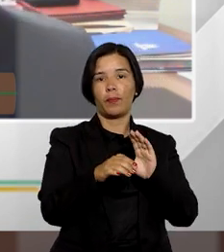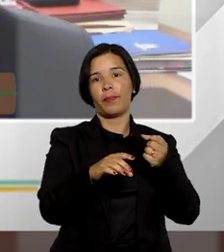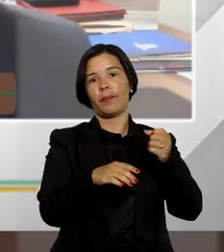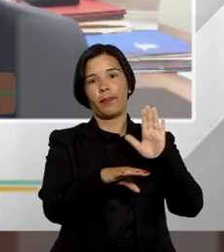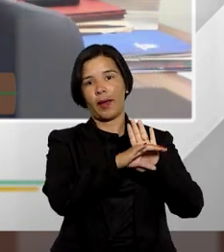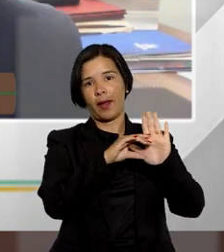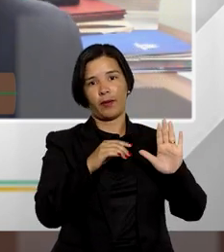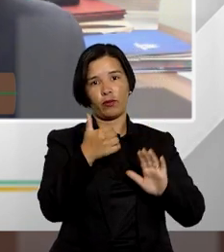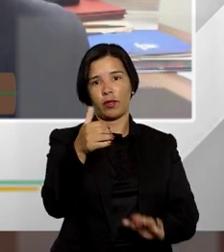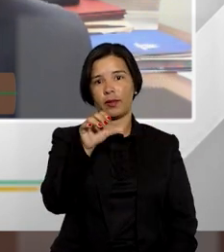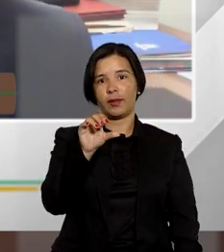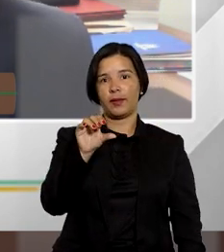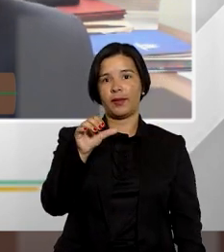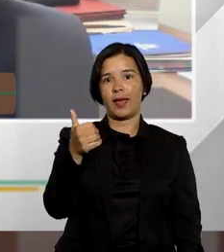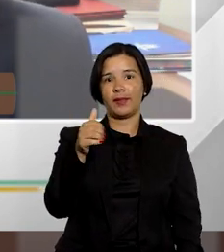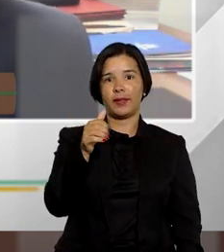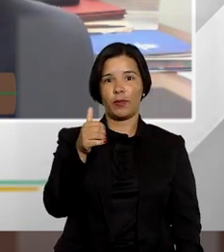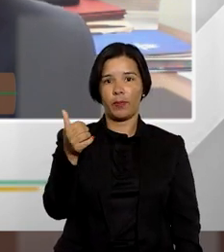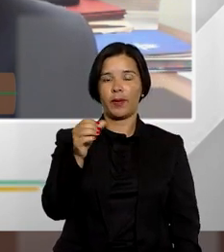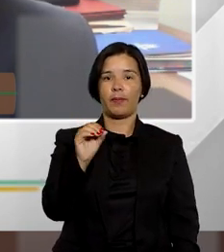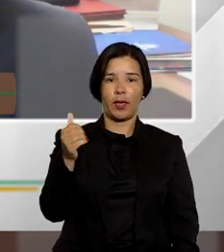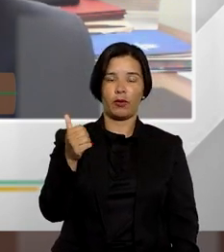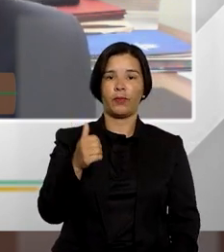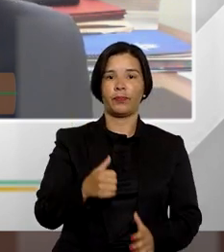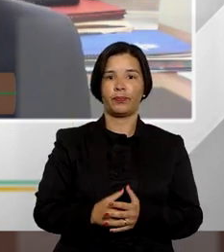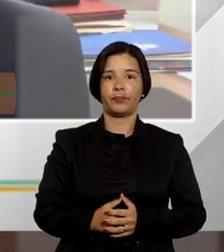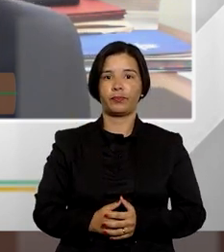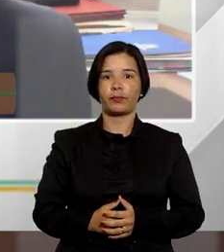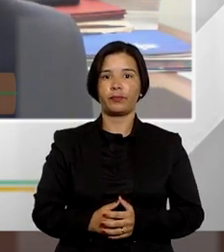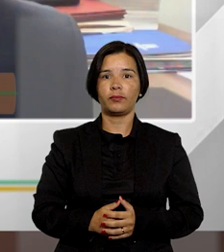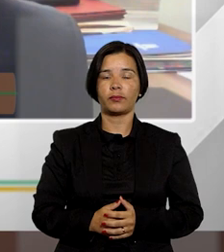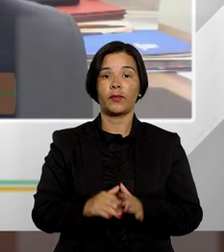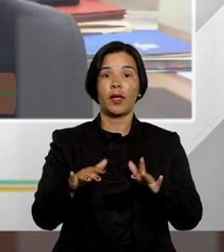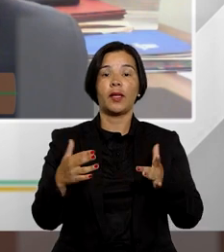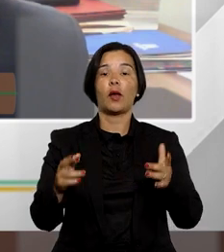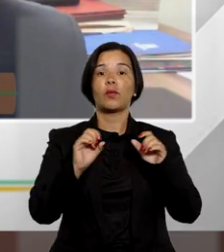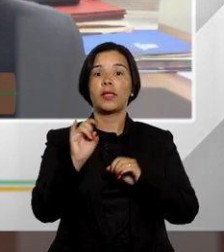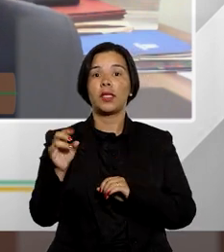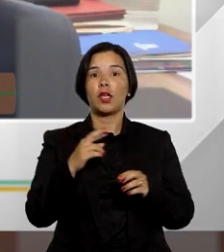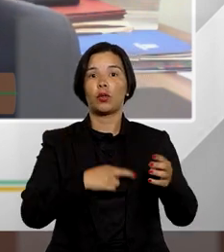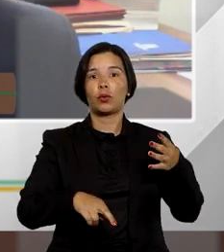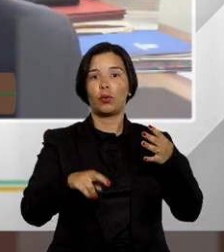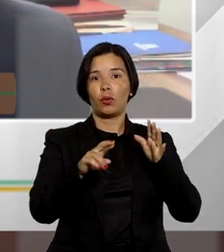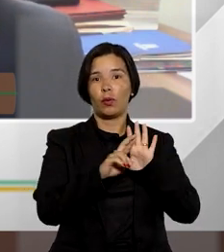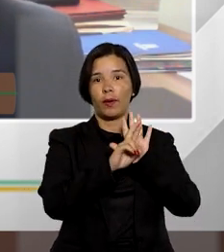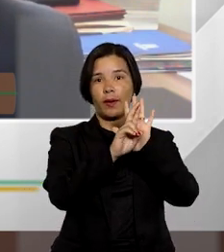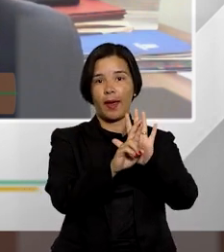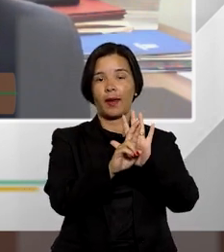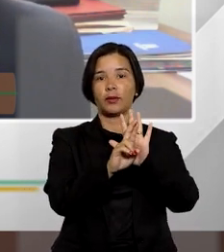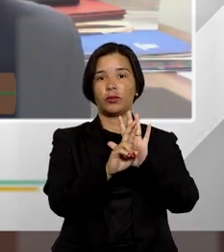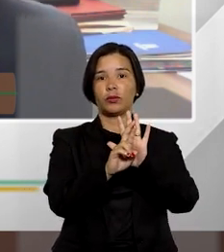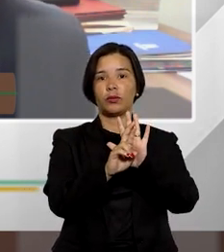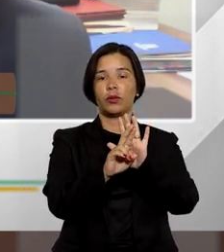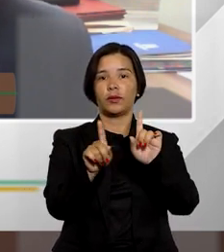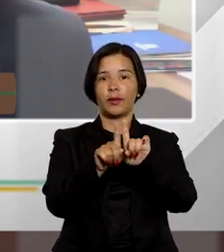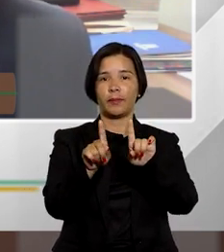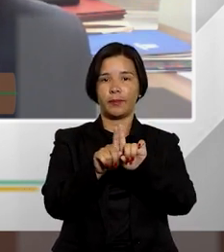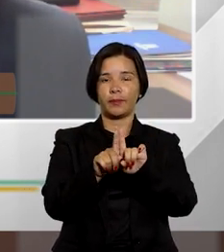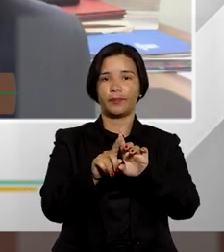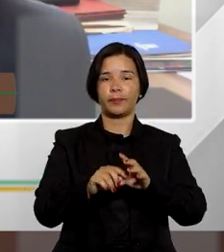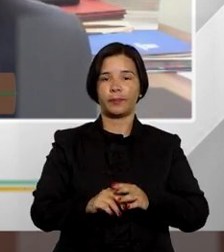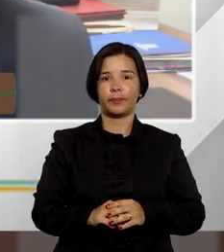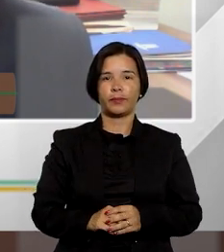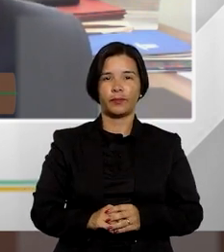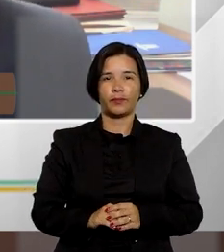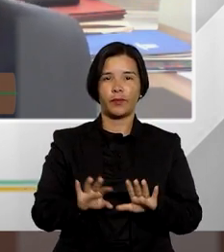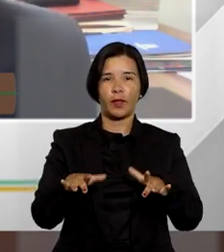décimo primeiro do artigo 85 então quando indeferido o eliminamento pelo relator ou se o colégio há deles conhecer o negado de